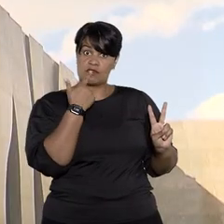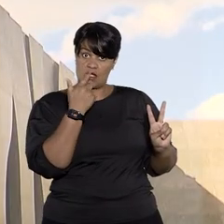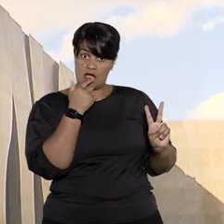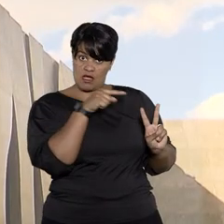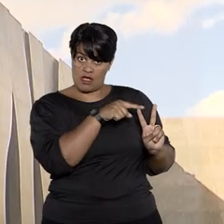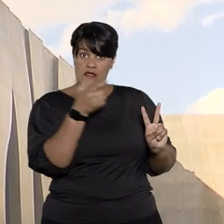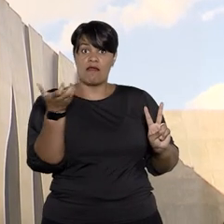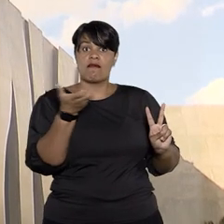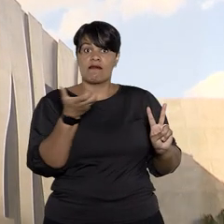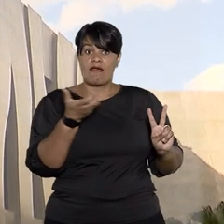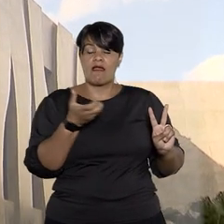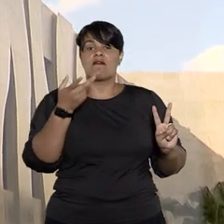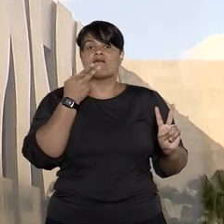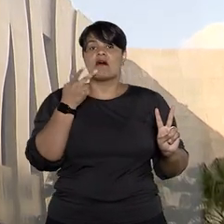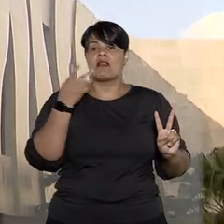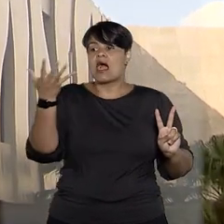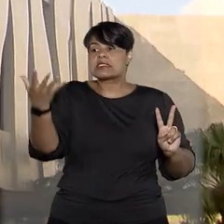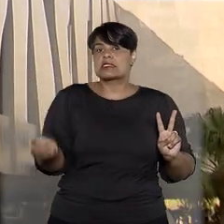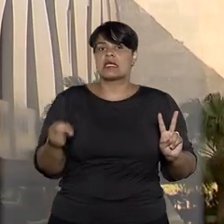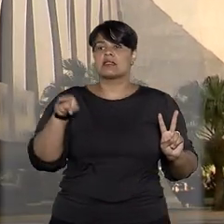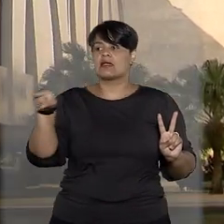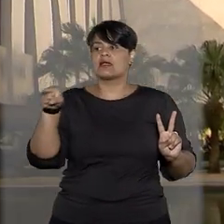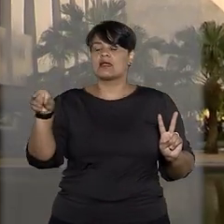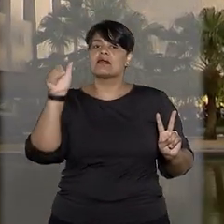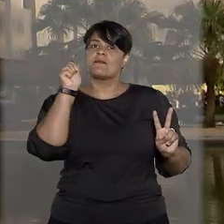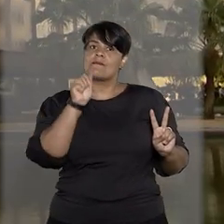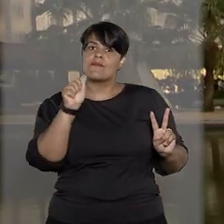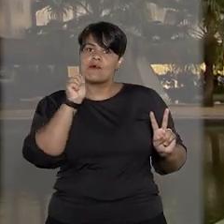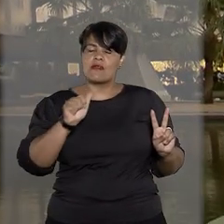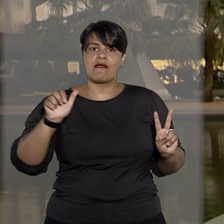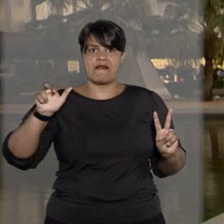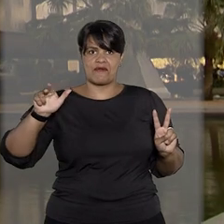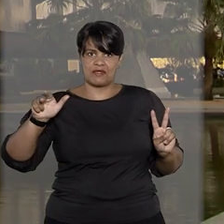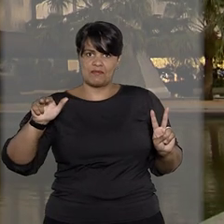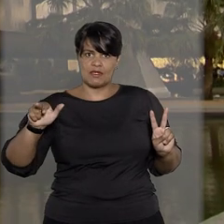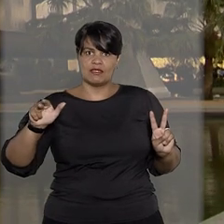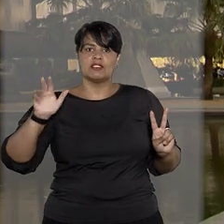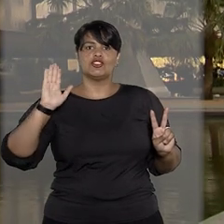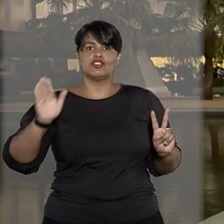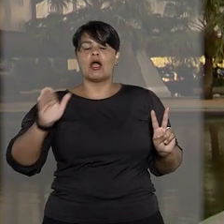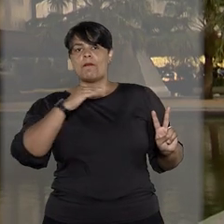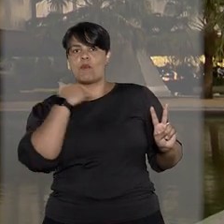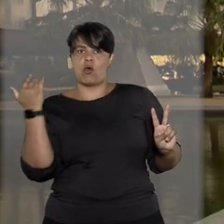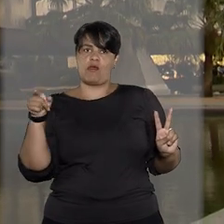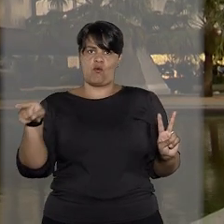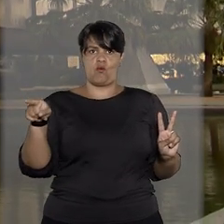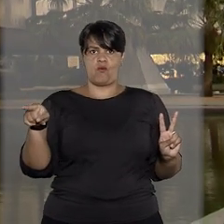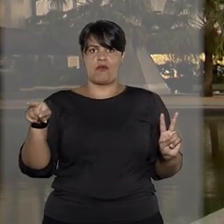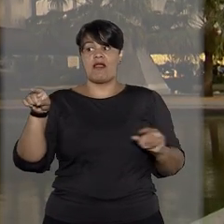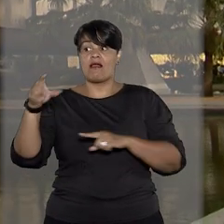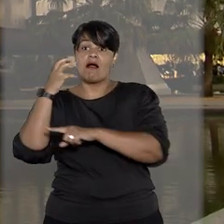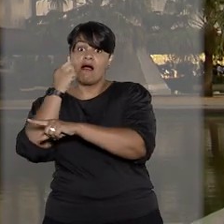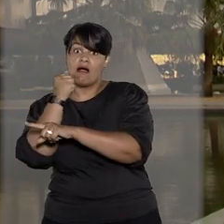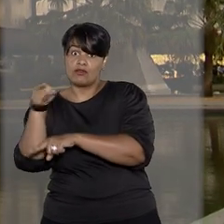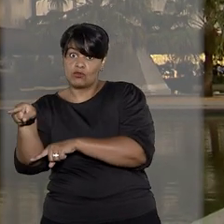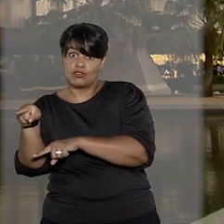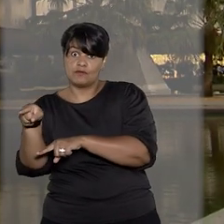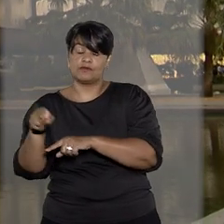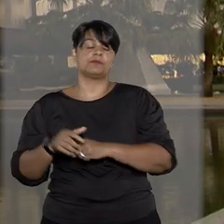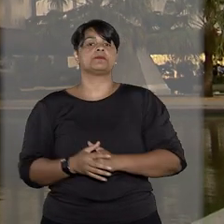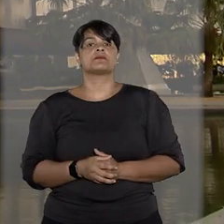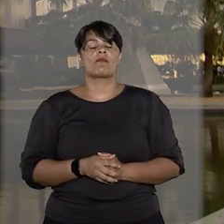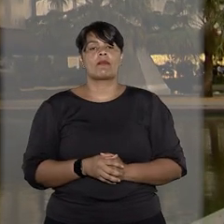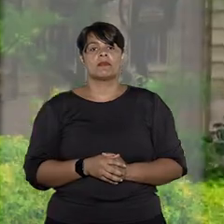com o objetivo de ter declarado o vínculo socioafetivo entre eles e uma suposta irmã de criação após o